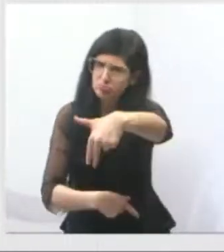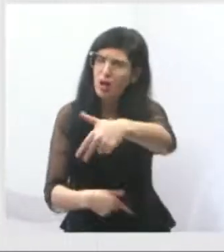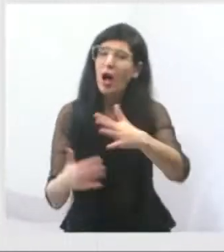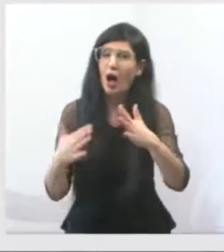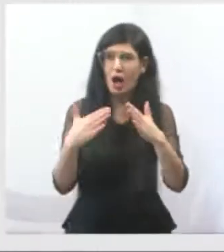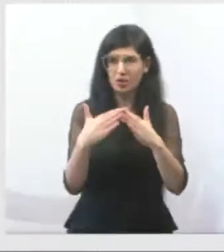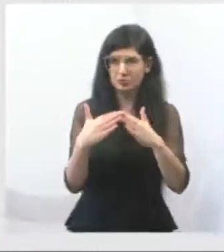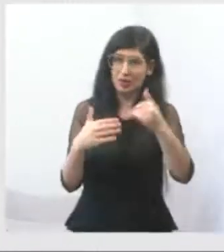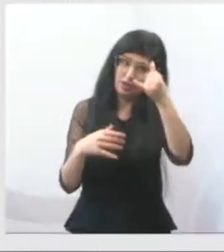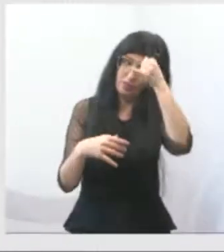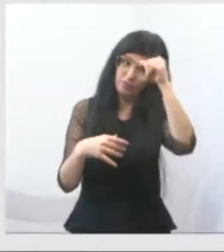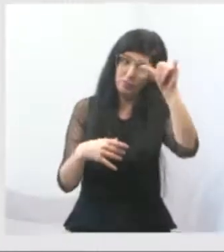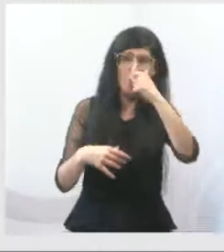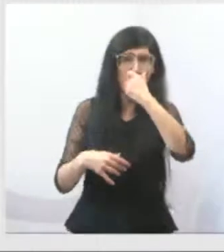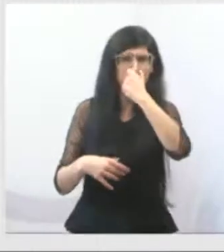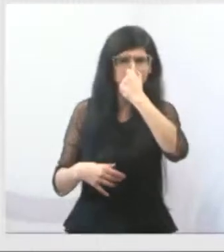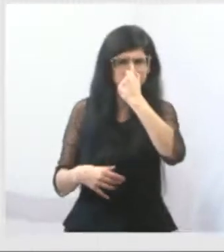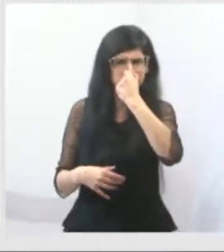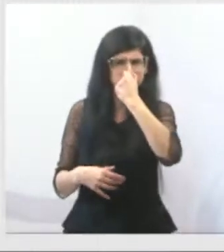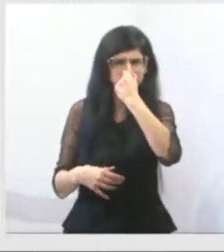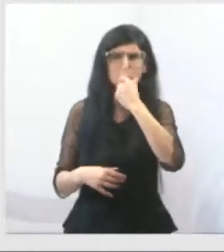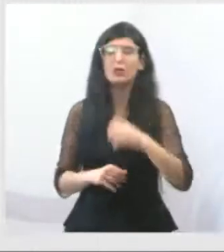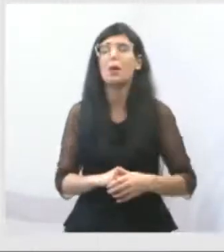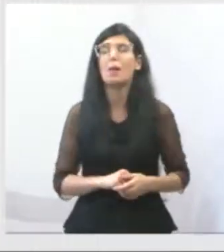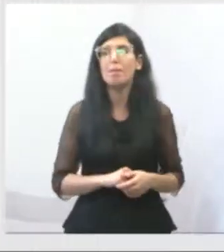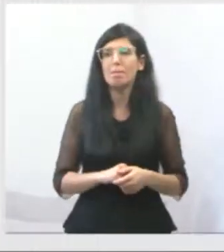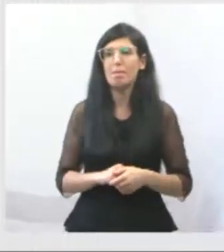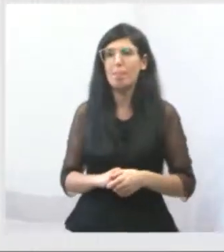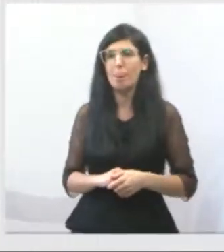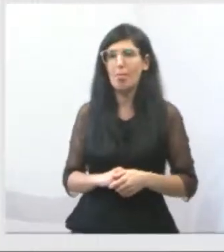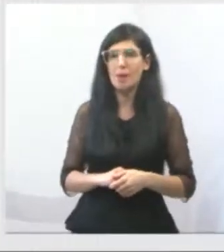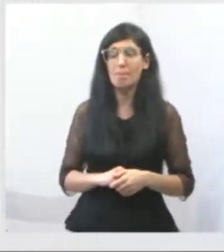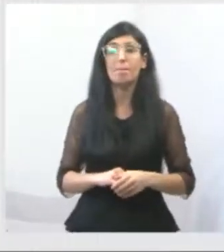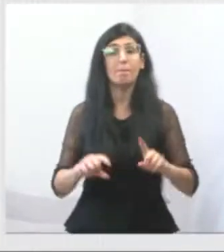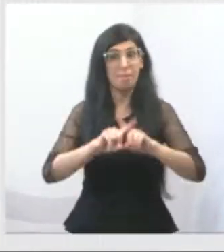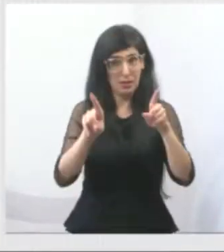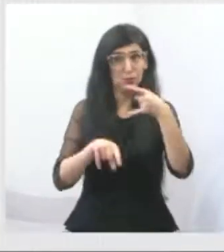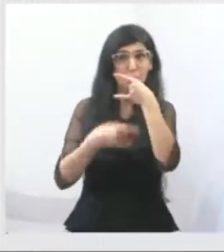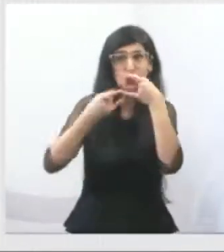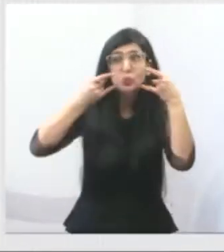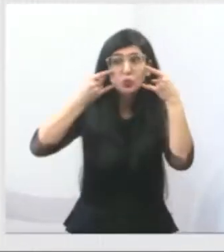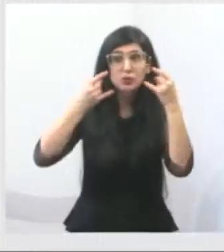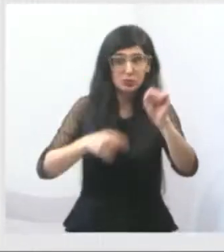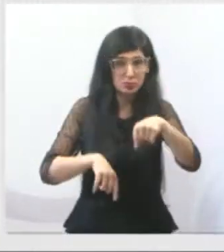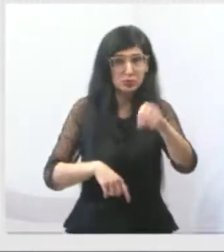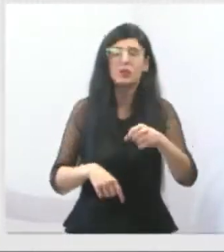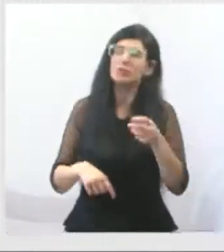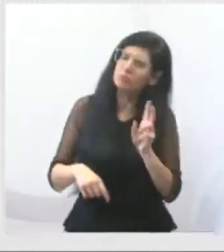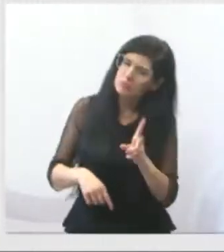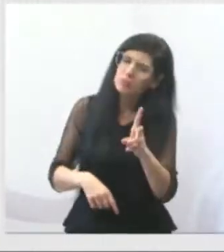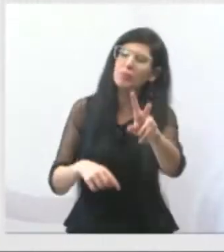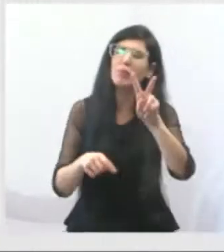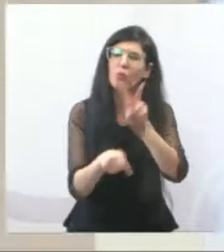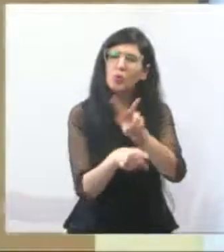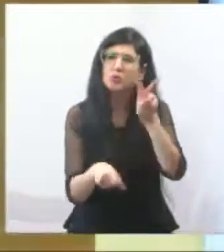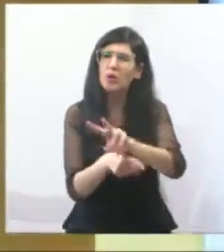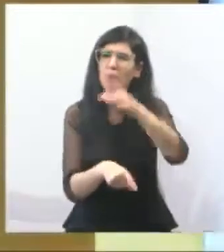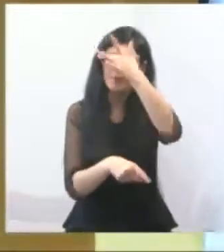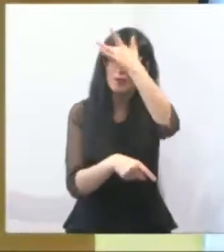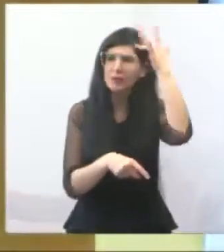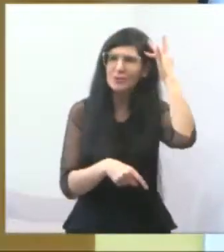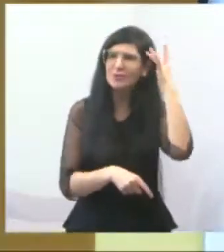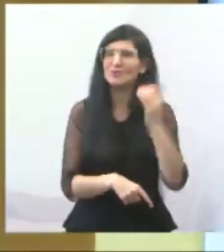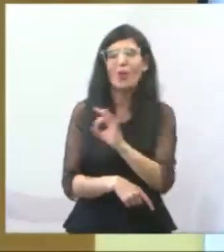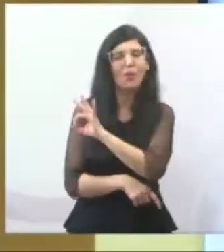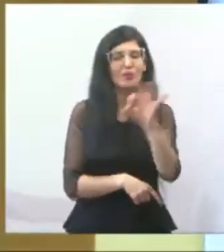evitando o aglomerado, orientando, e fazendo o nosso papel, que é sempre cuidar da nossa gente. Um